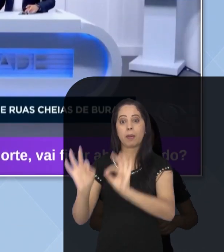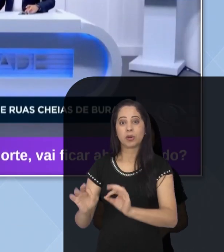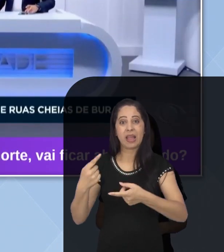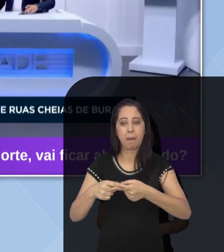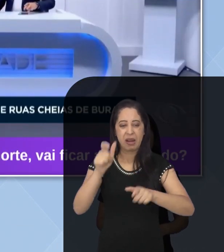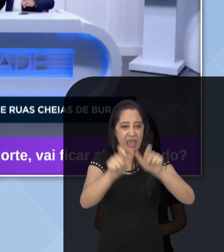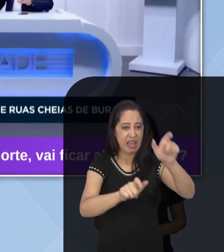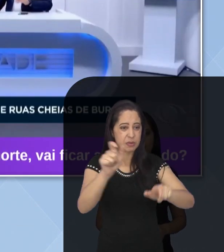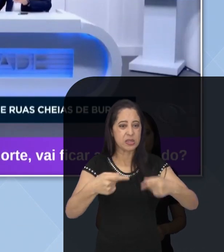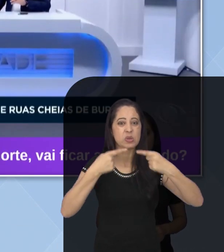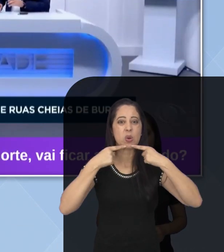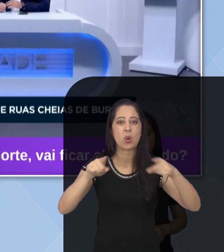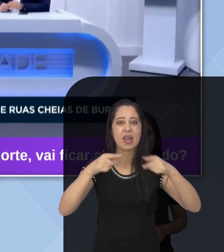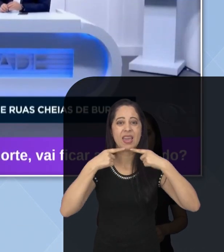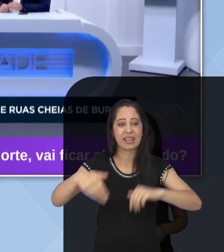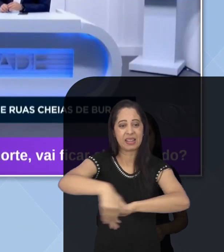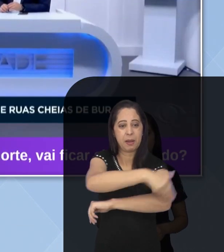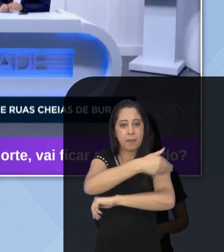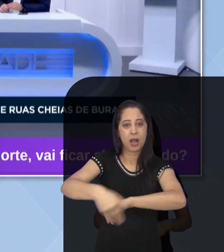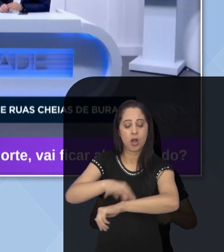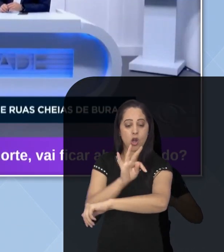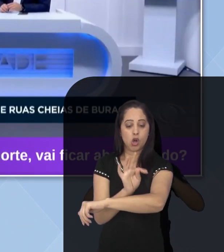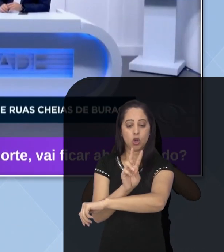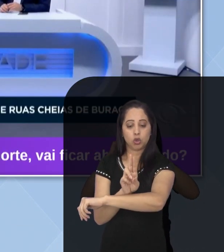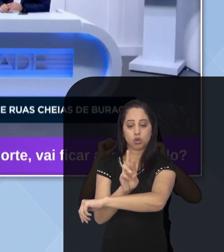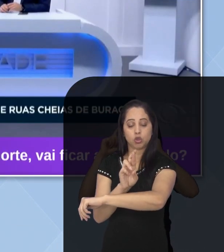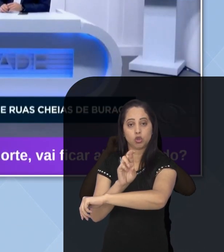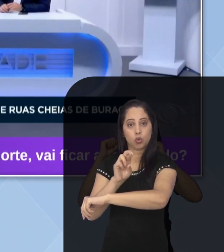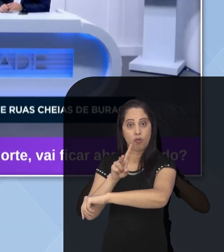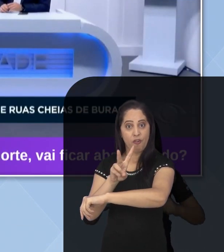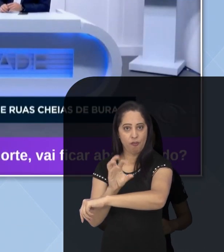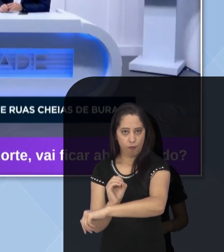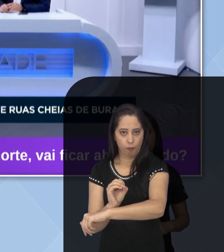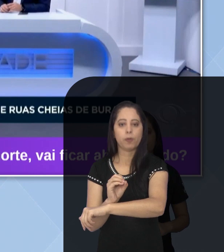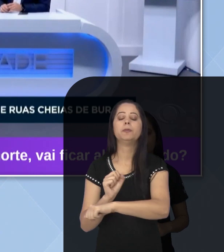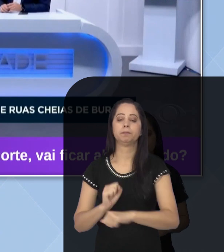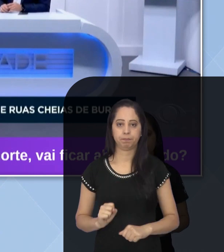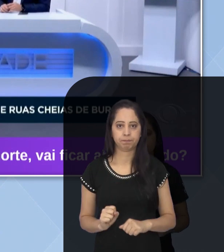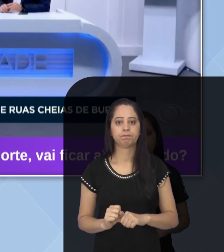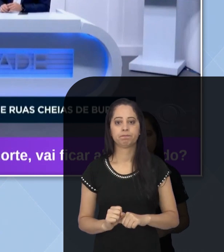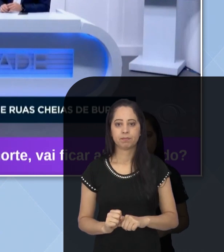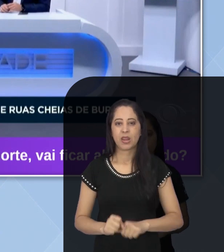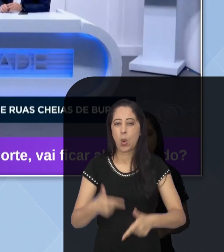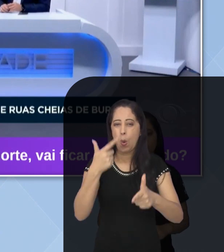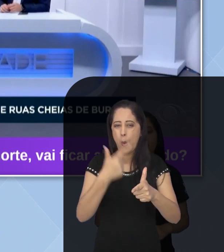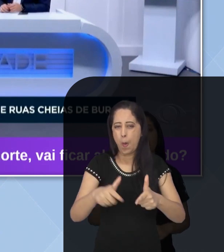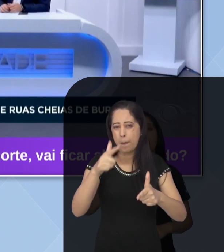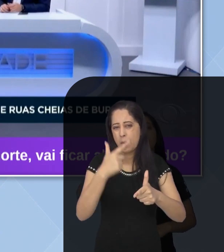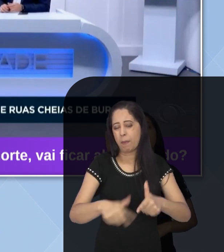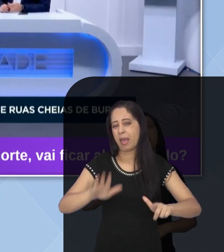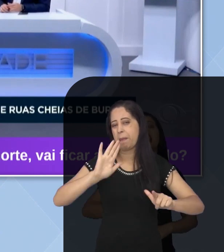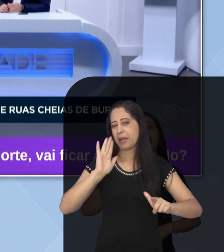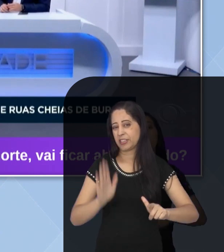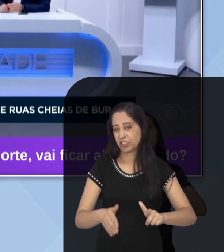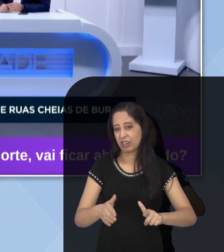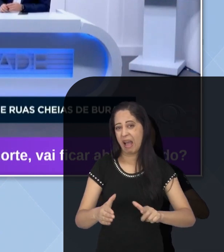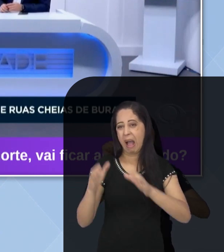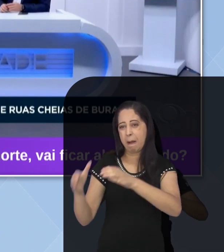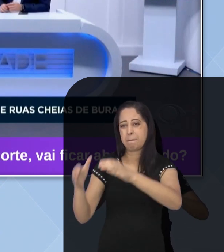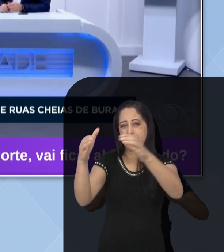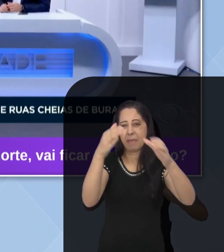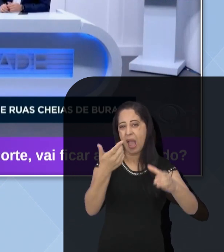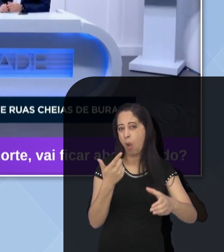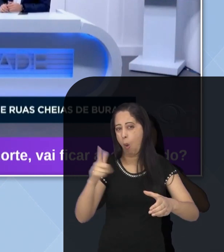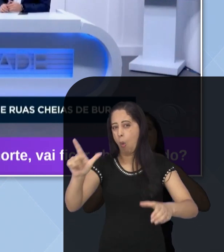moradores reclamavam das condições da Estrada do Turvo. Segundo a parlamentar, este mesmo problema tem sido enfrentado por